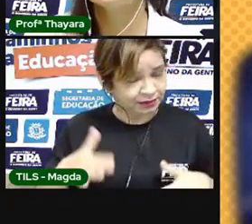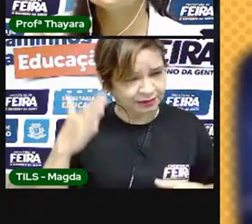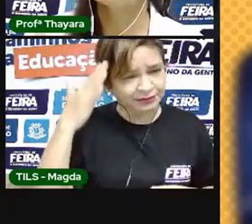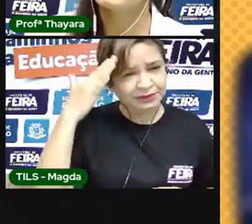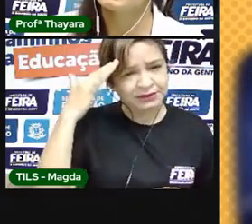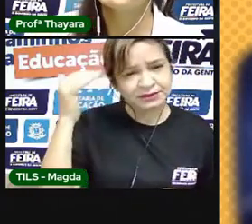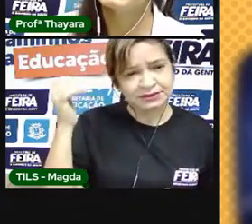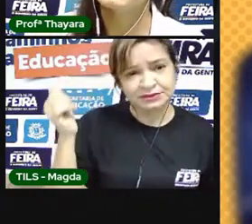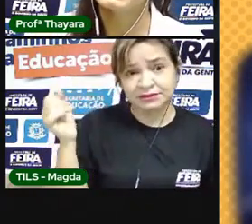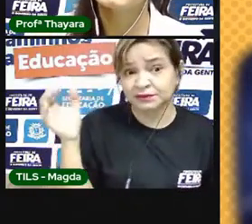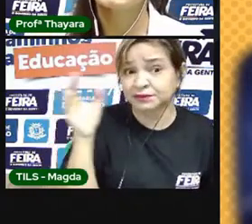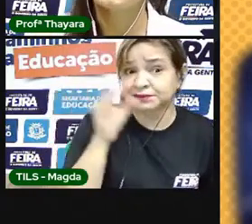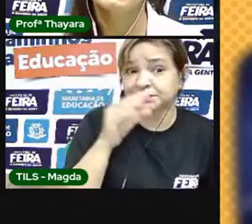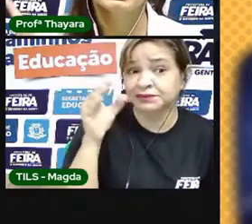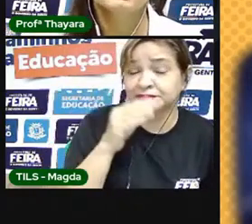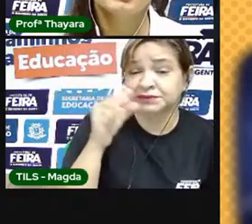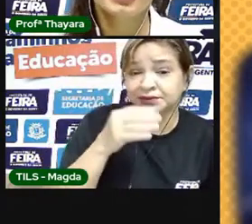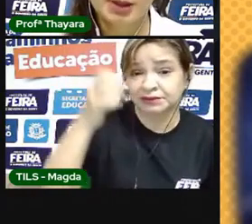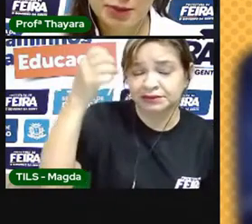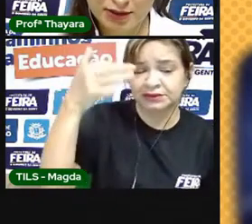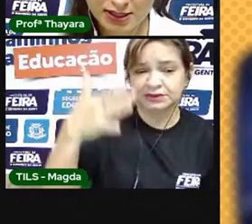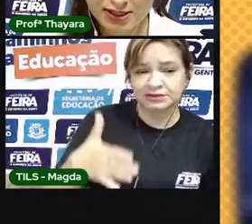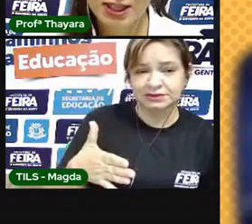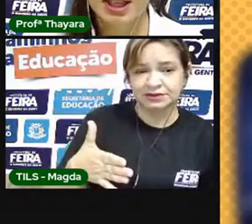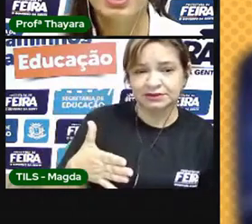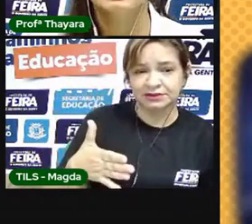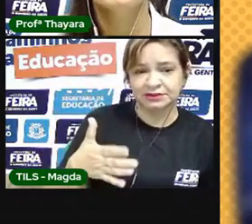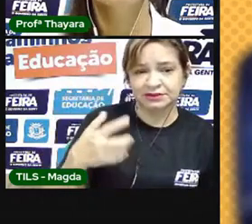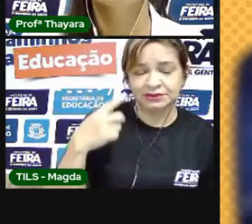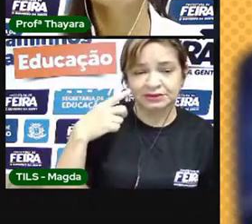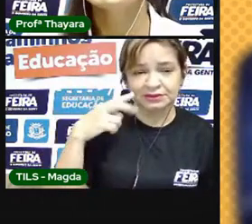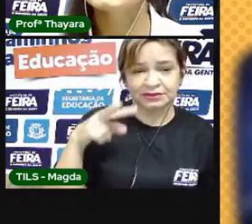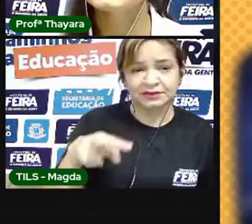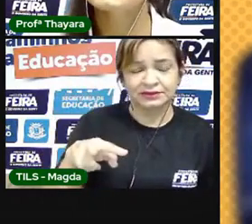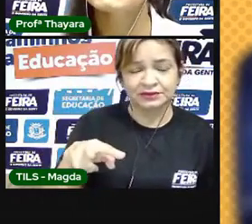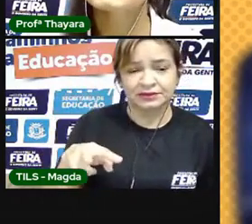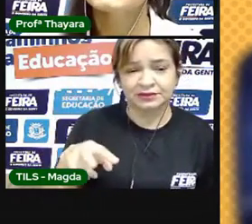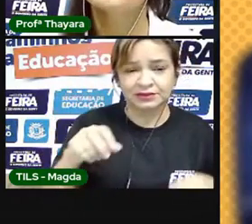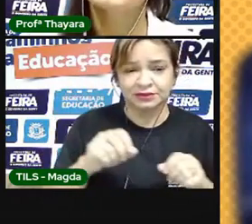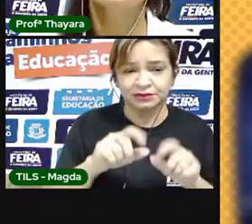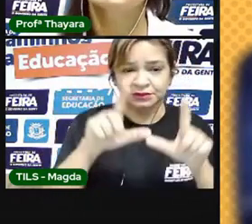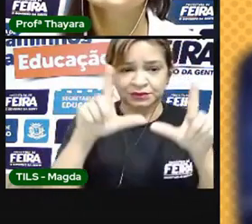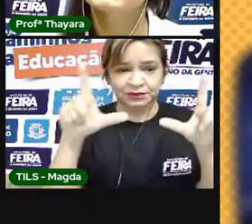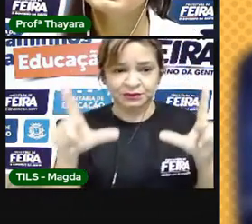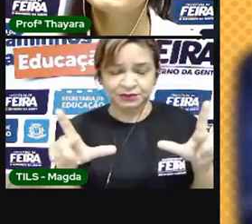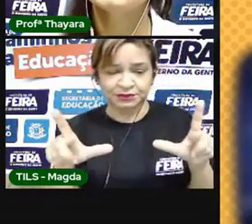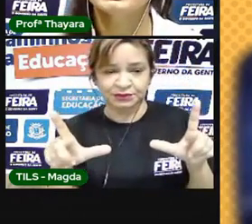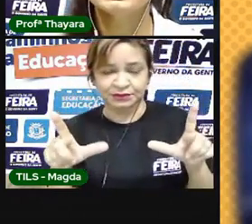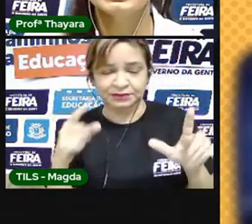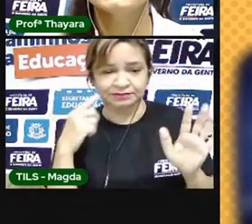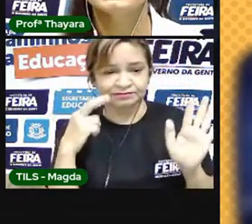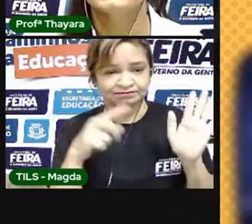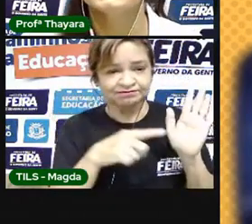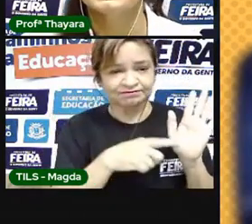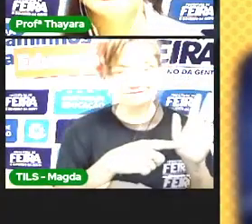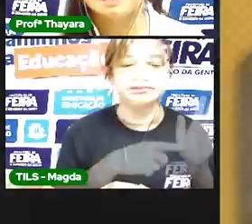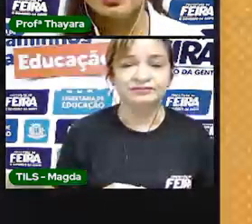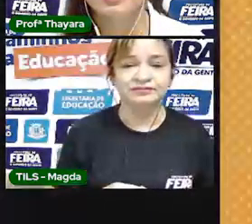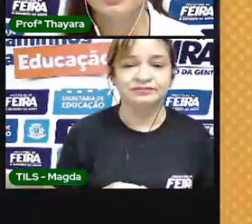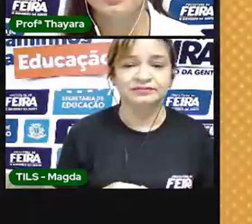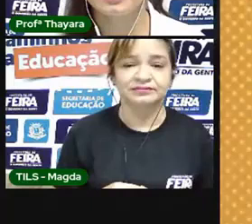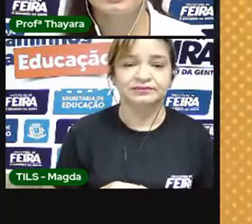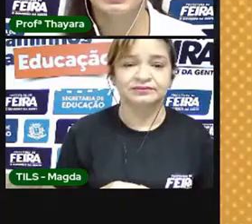sido muito rápida a explicação. Eu vou botar para vocês aqui uma ilustração dessas camadas para a gente entender direitinho.